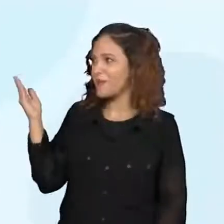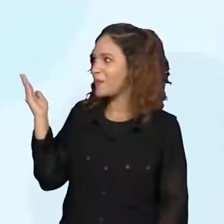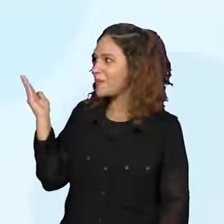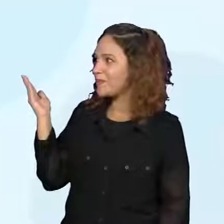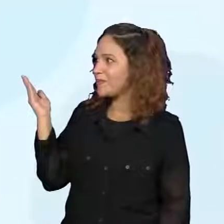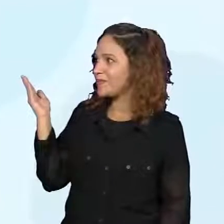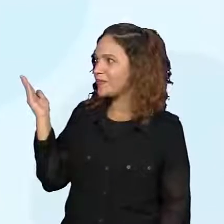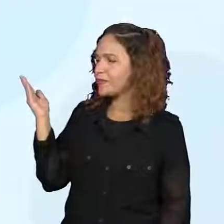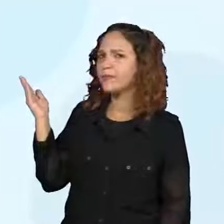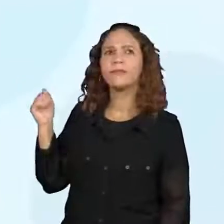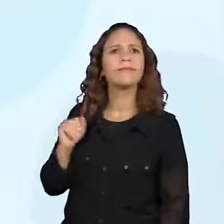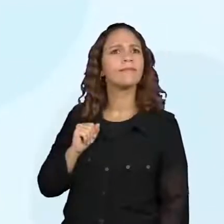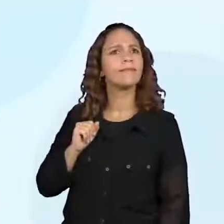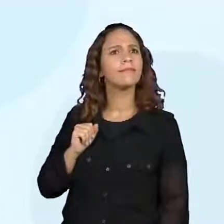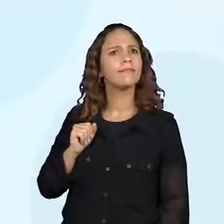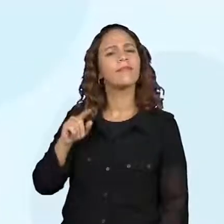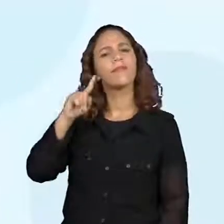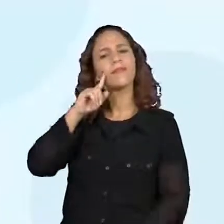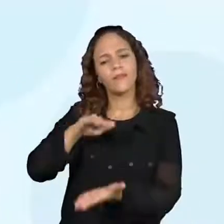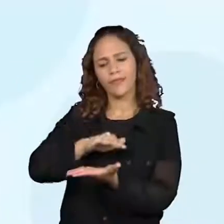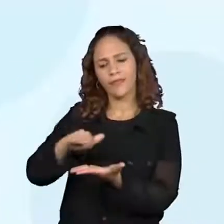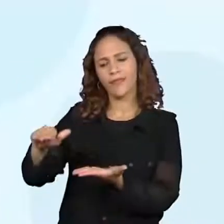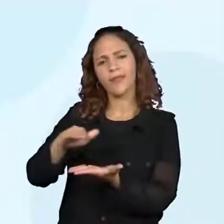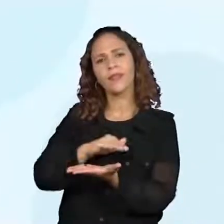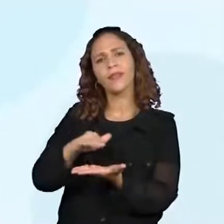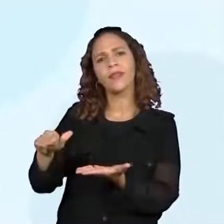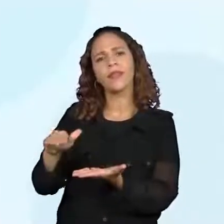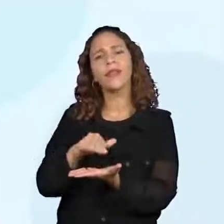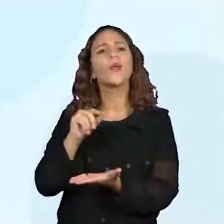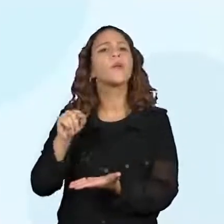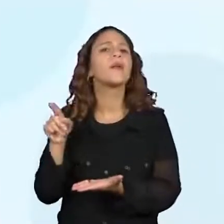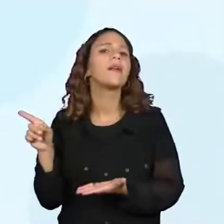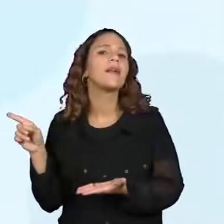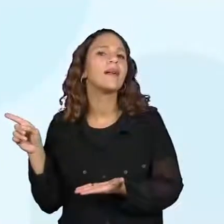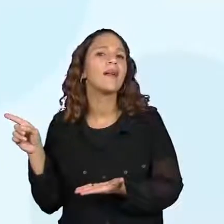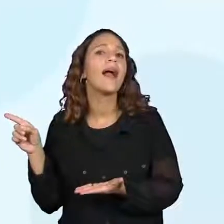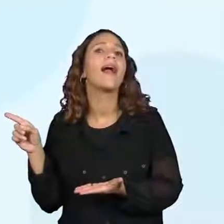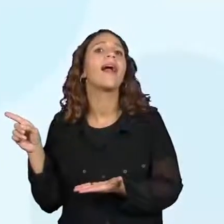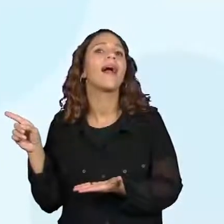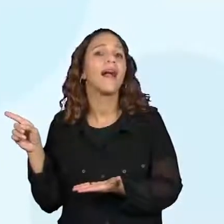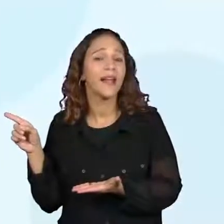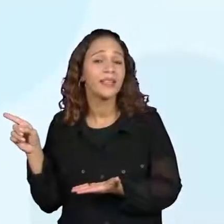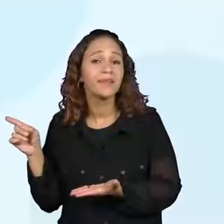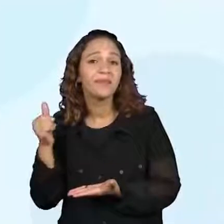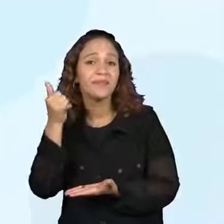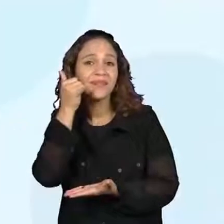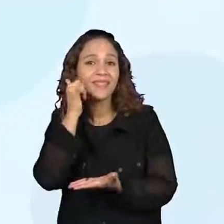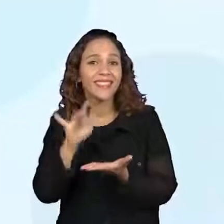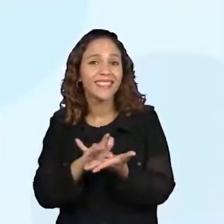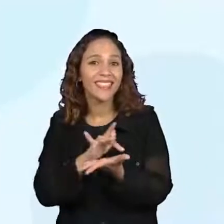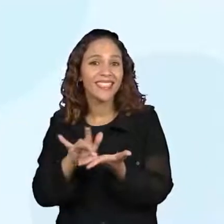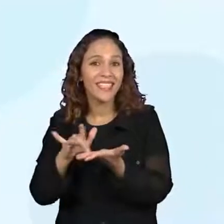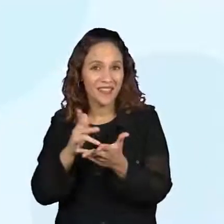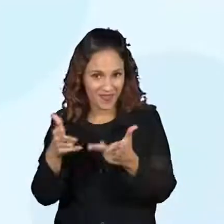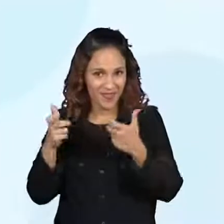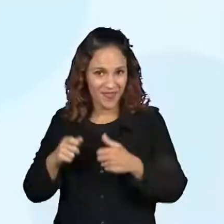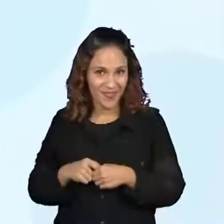está como uma base ali, a base de toda essa maquete, é um aparelho de celular, Pro.